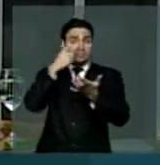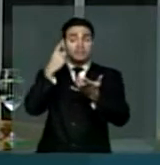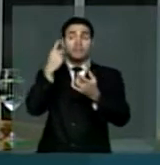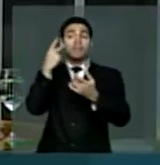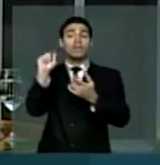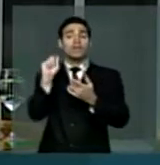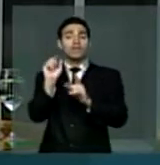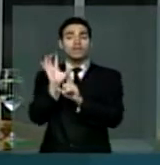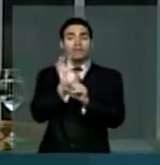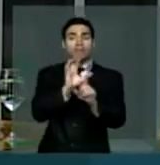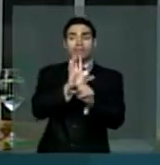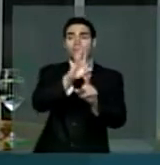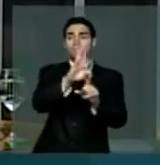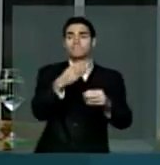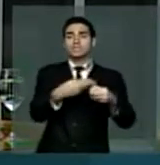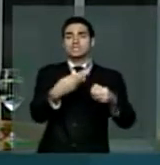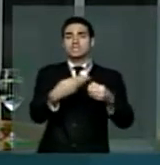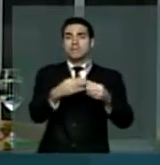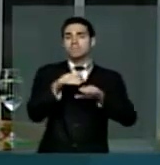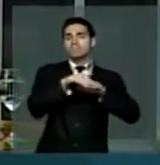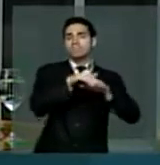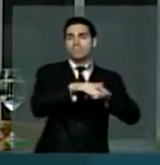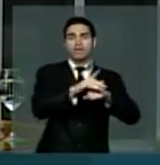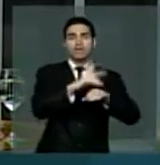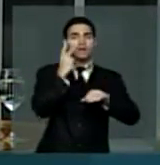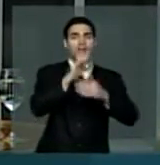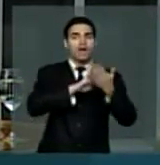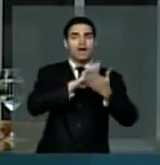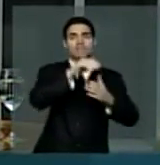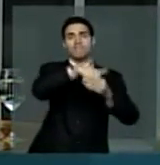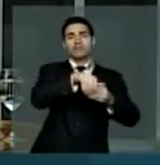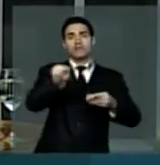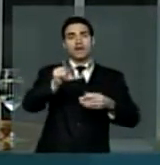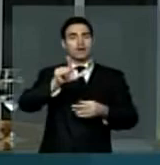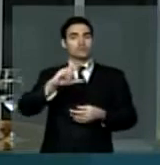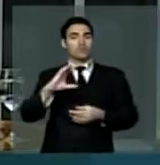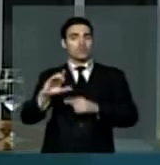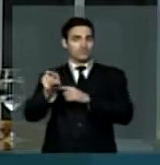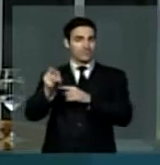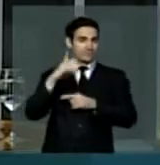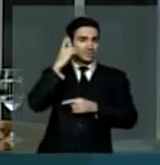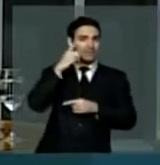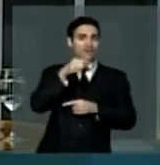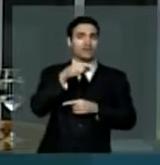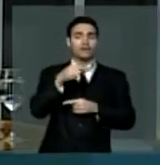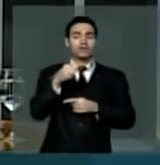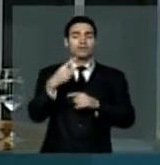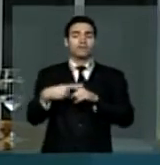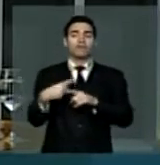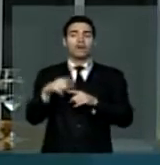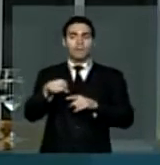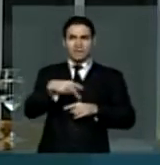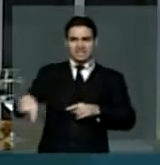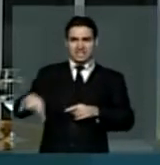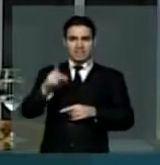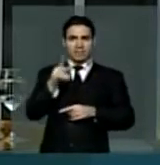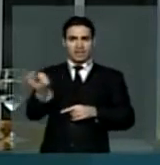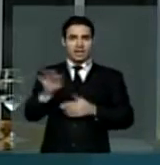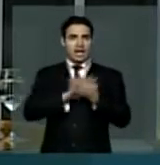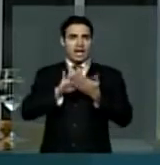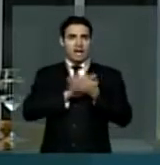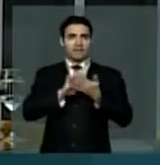municípios para que não votassem no deputado do Escoto para presidente do PT. A interferência foi grande,